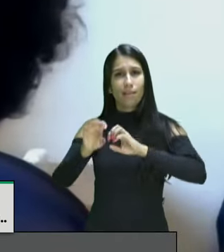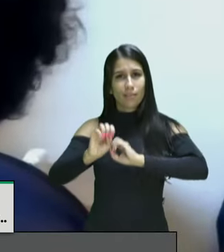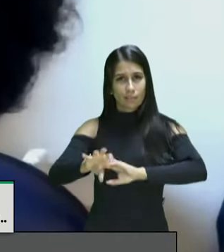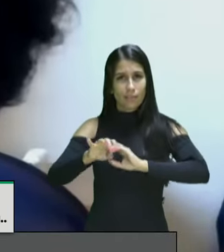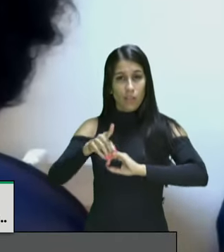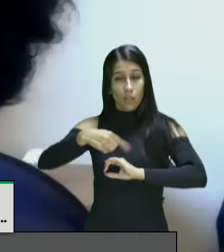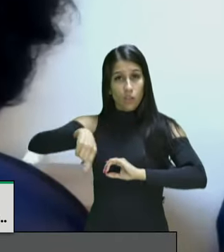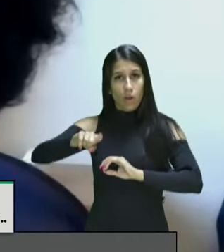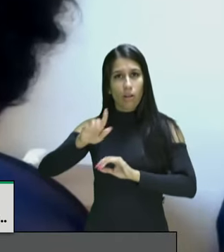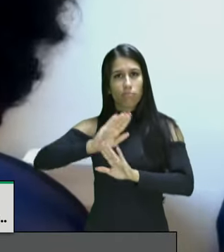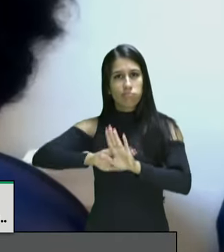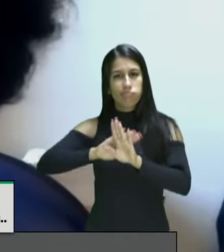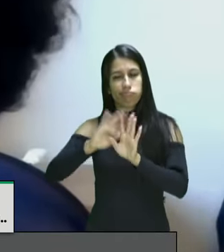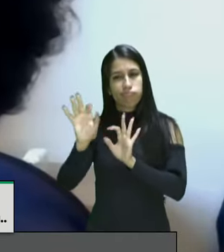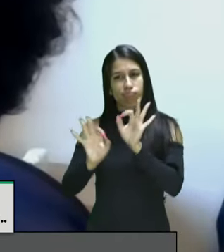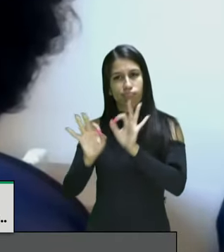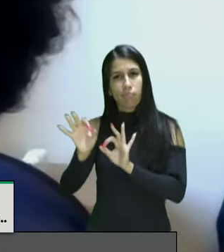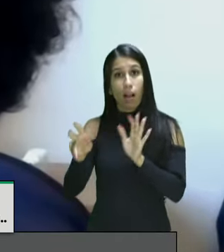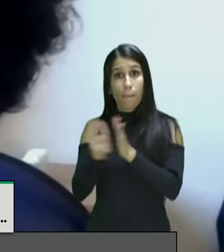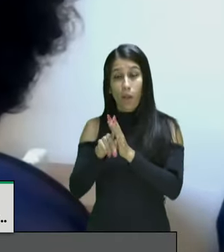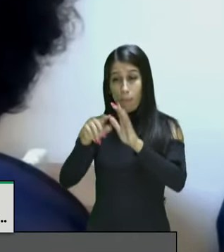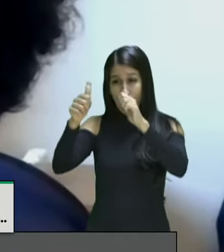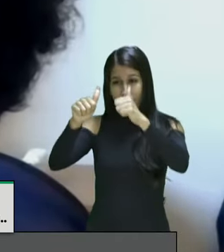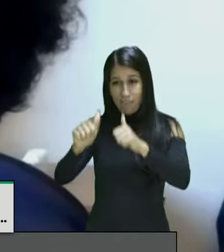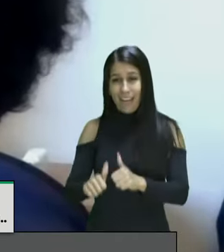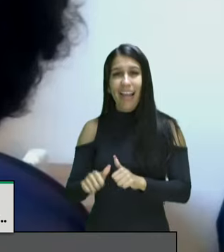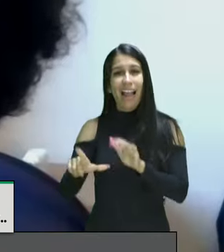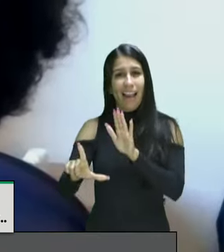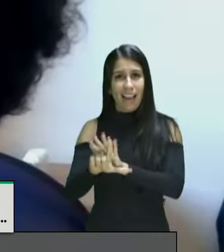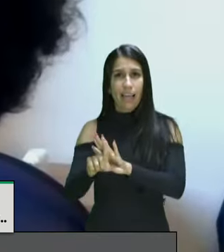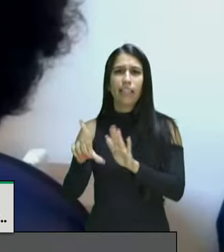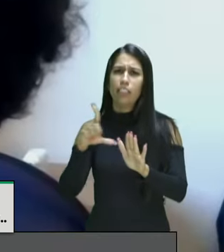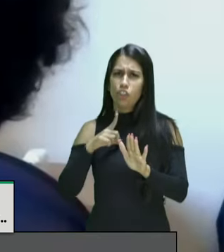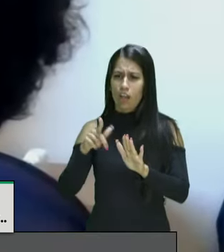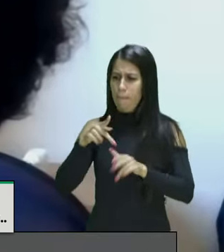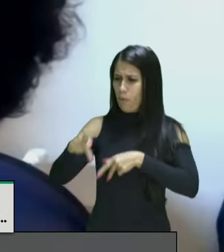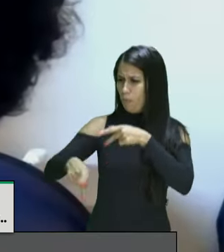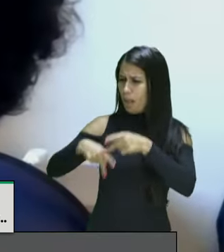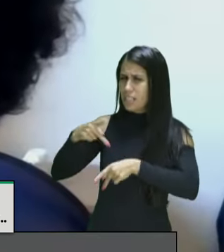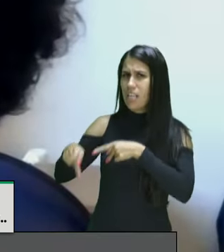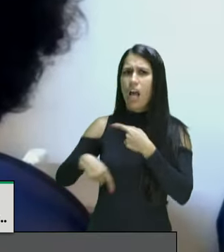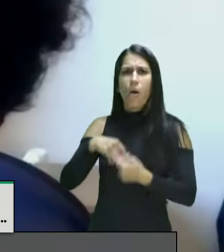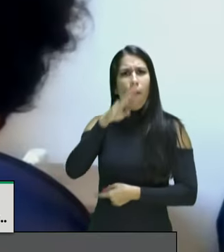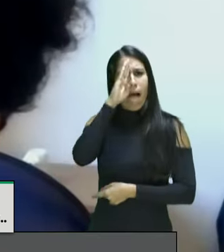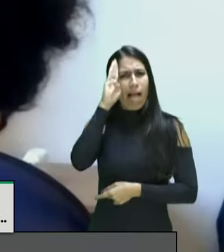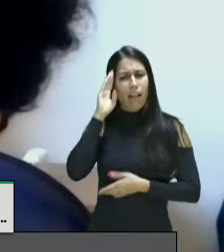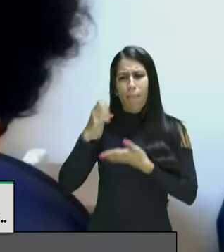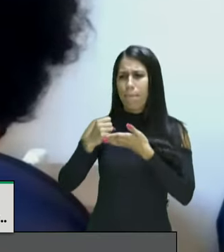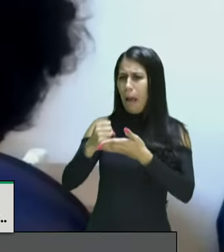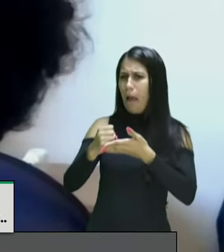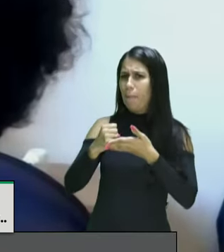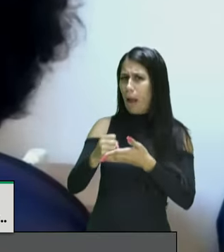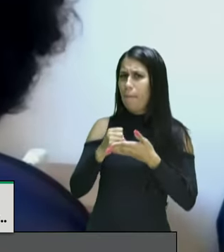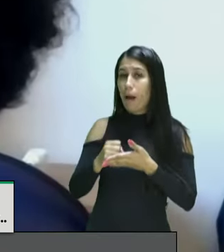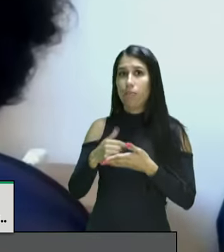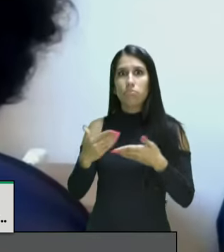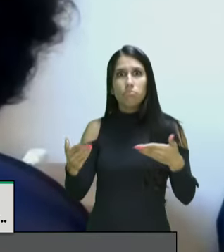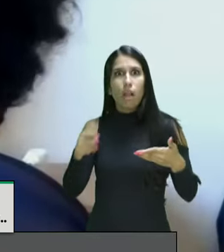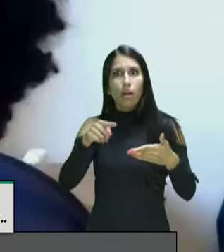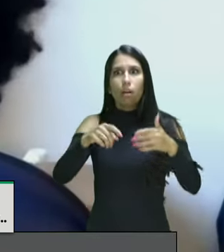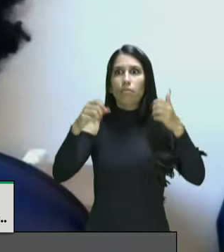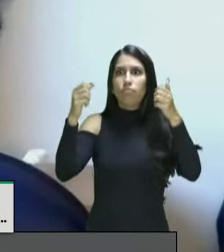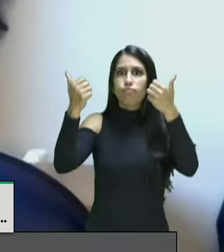planejadas para avaliar essa lei que tinha uma ampla participação da sociedade civil e da academia nesse processo avaliativo relegou essa